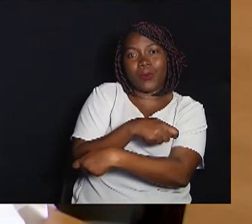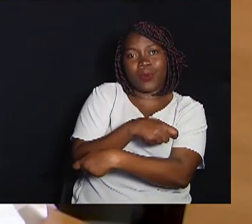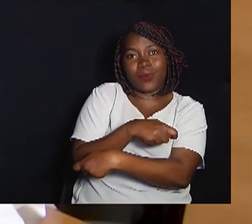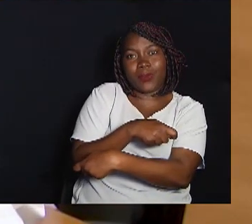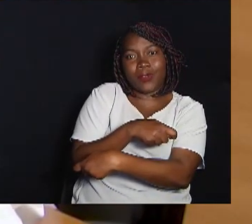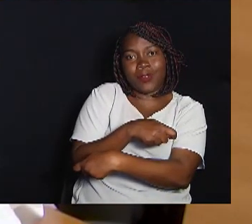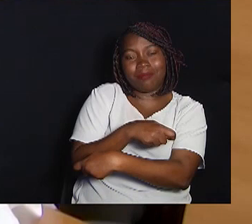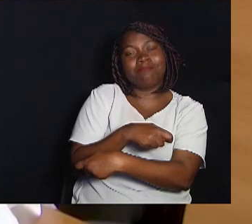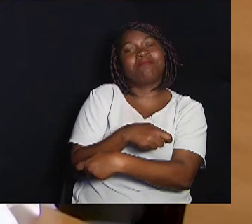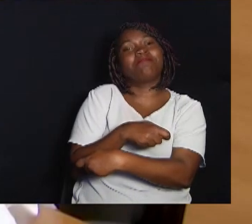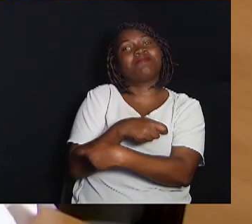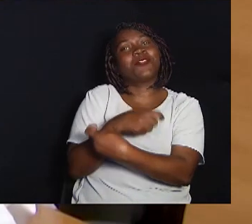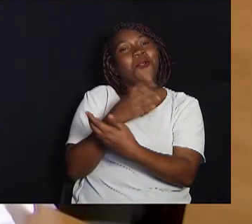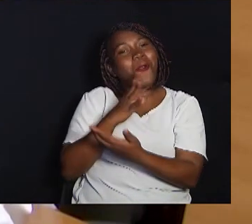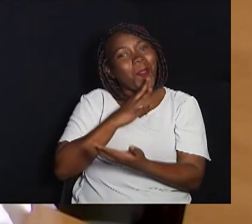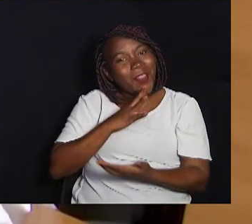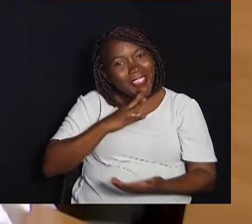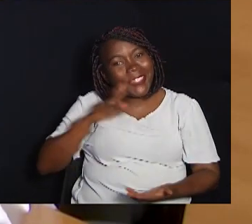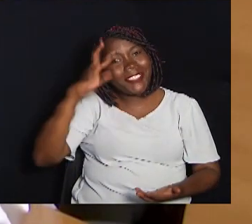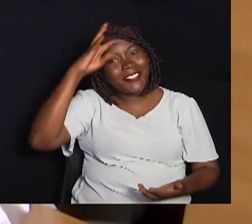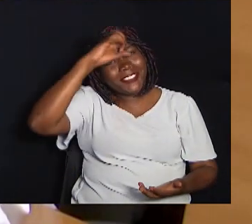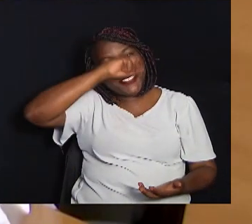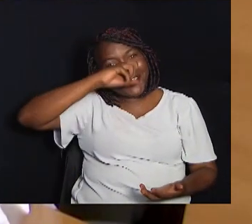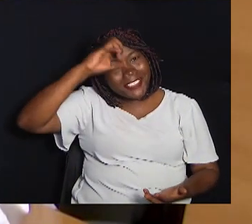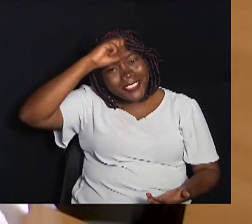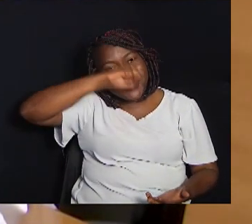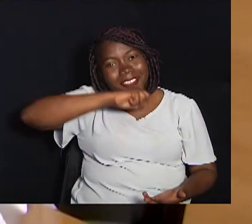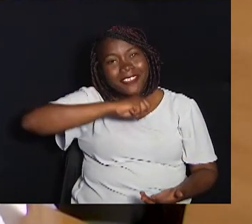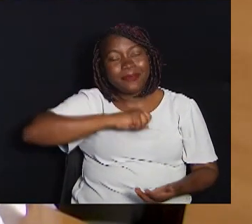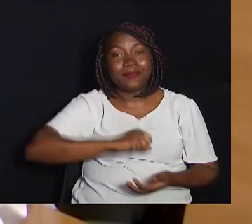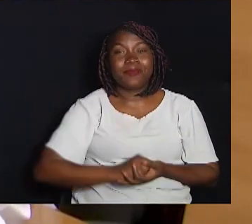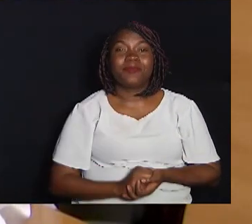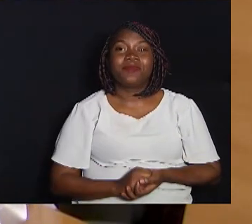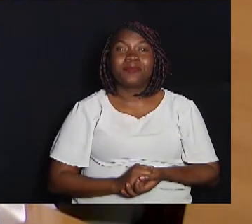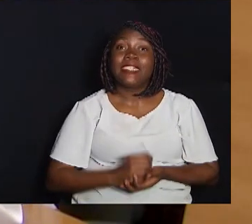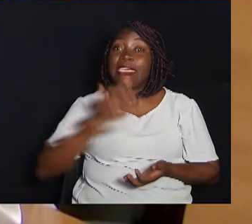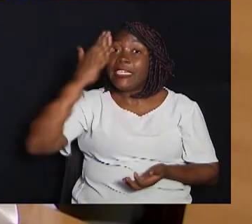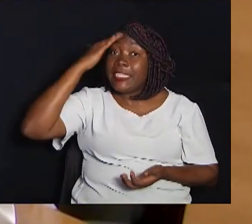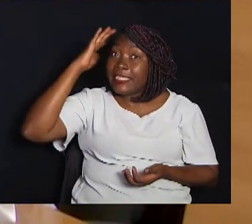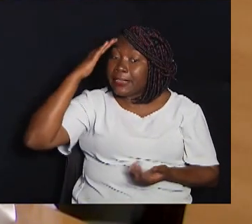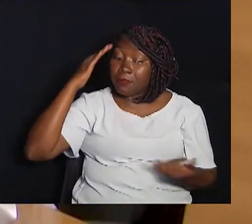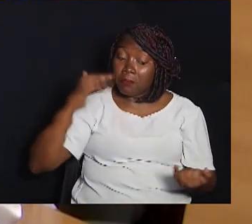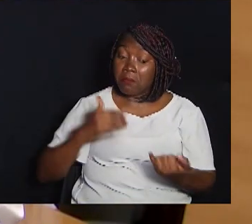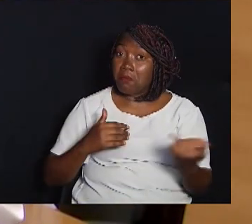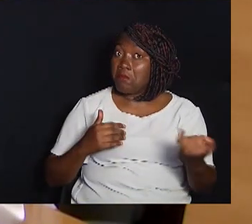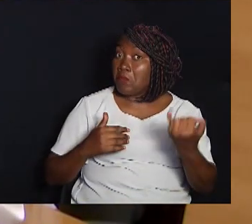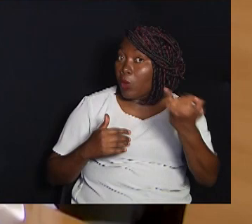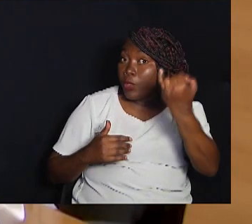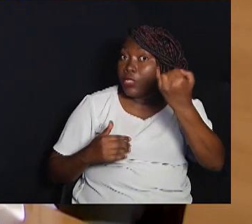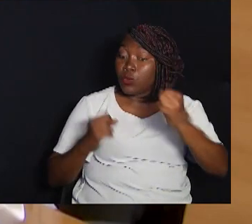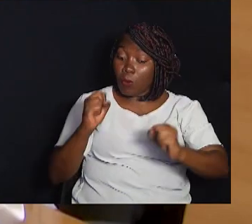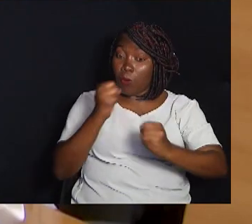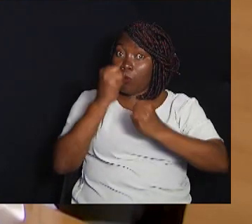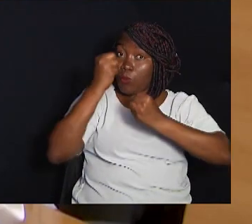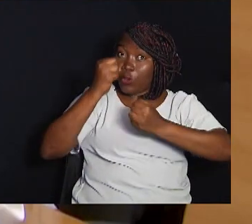Essa possibilidade de conhecer E aí conhecendo e entender a importância do poder legislativo do município